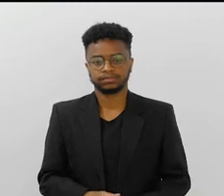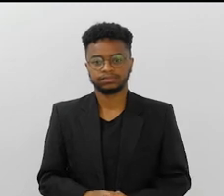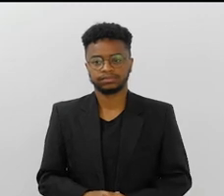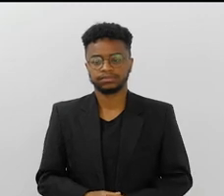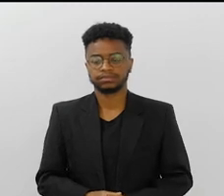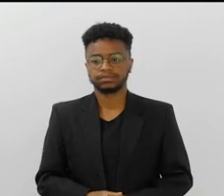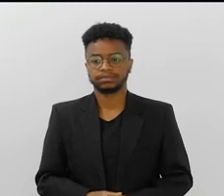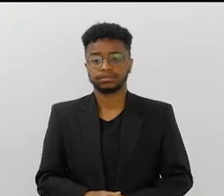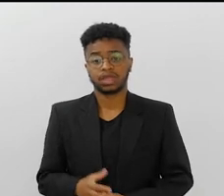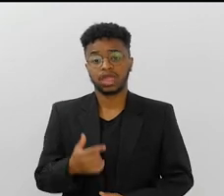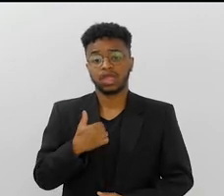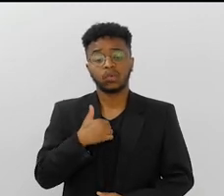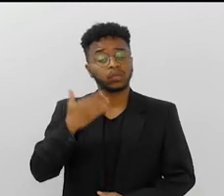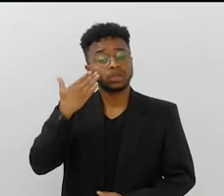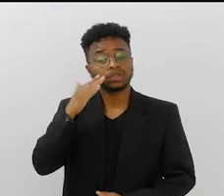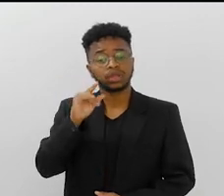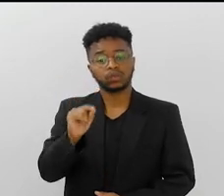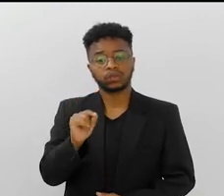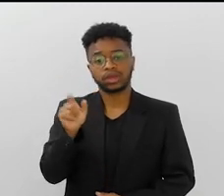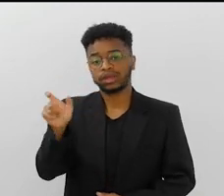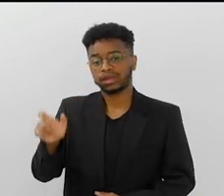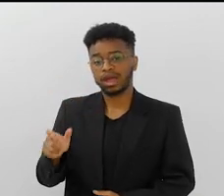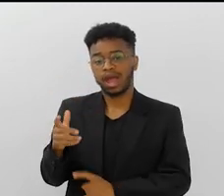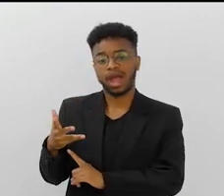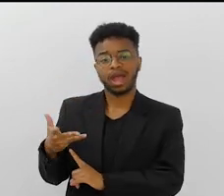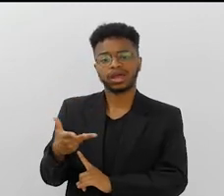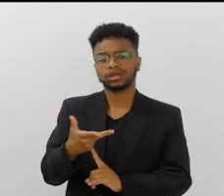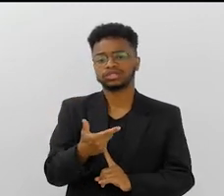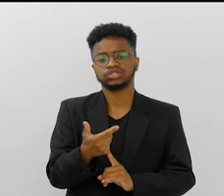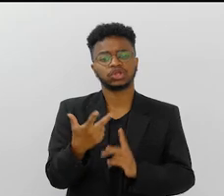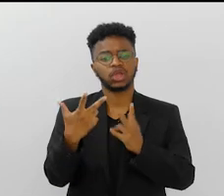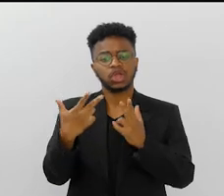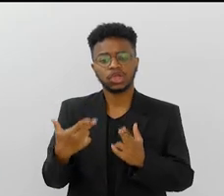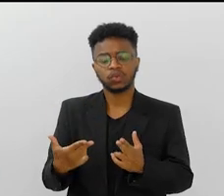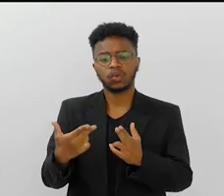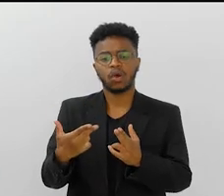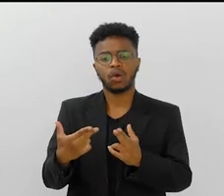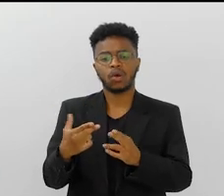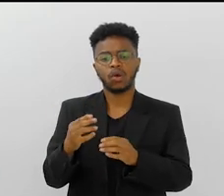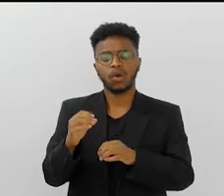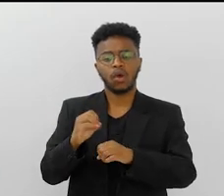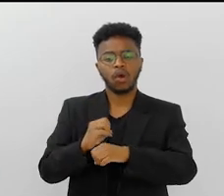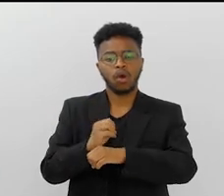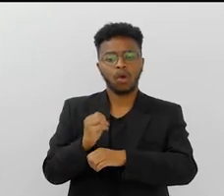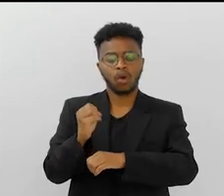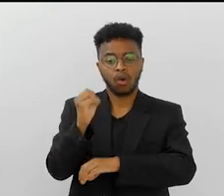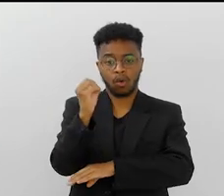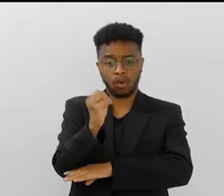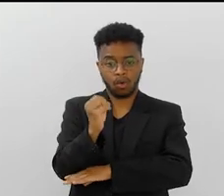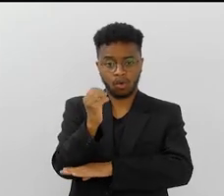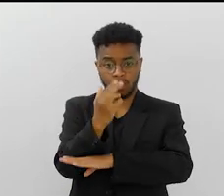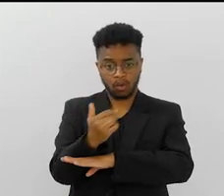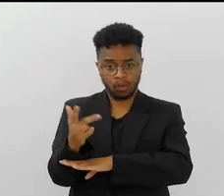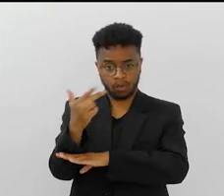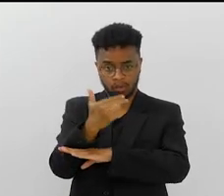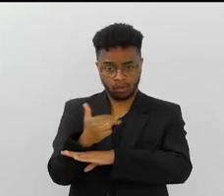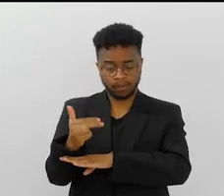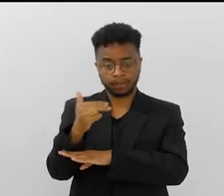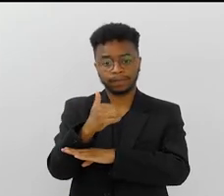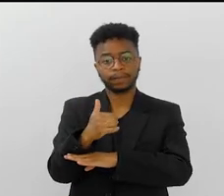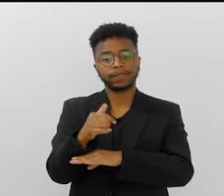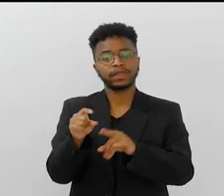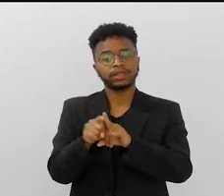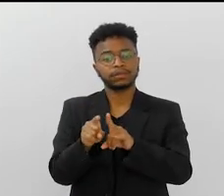João... Eu entendo o João como um artista do tamanho do Ascarni Maia, desse tamanho aí. Exatamente. Entendeu? Do